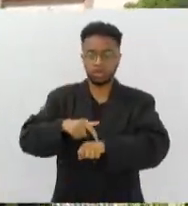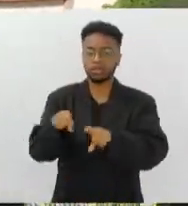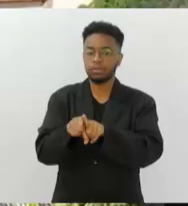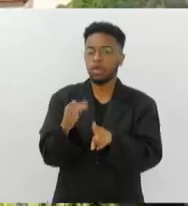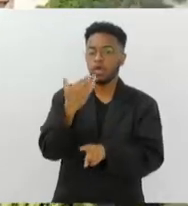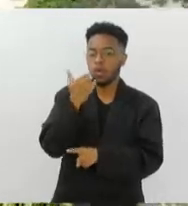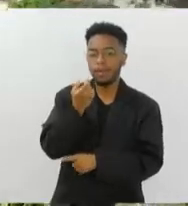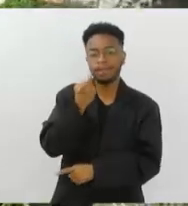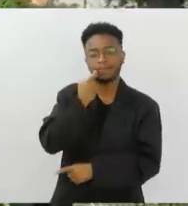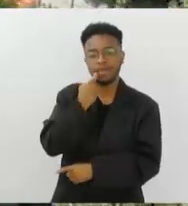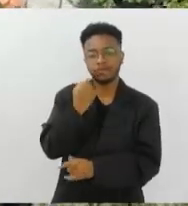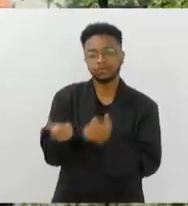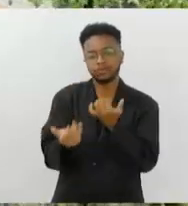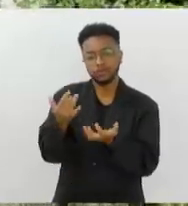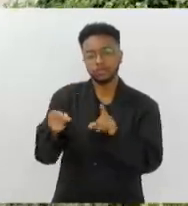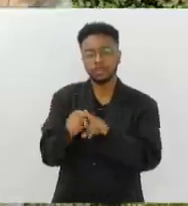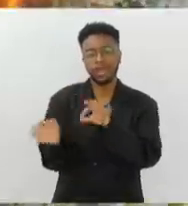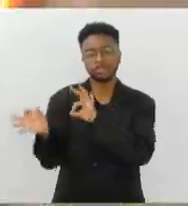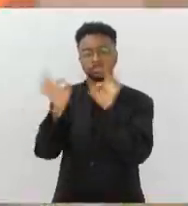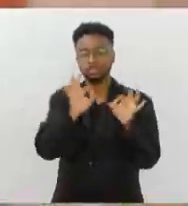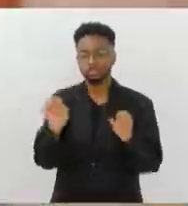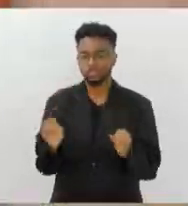a shows de músicos locais.